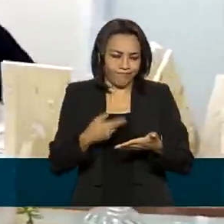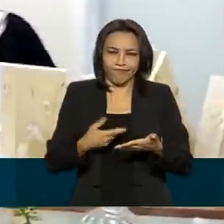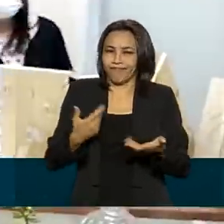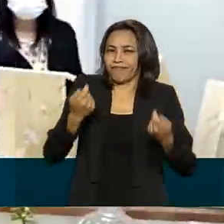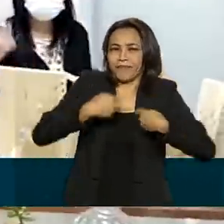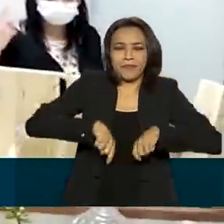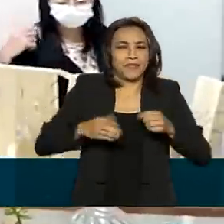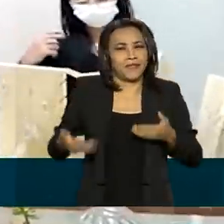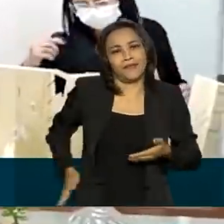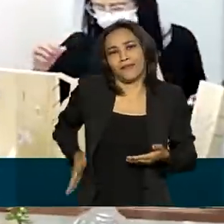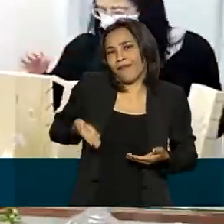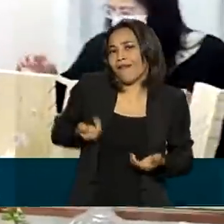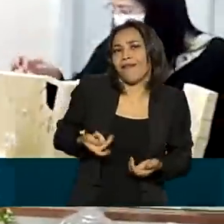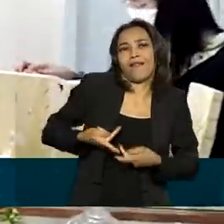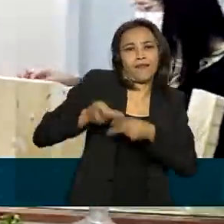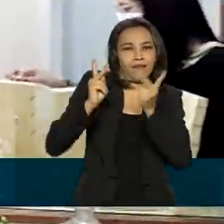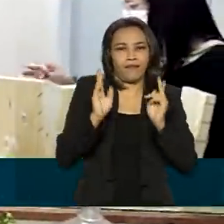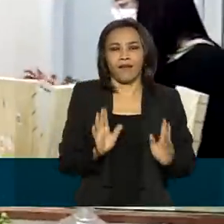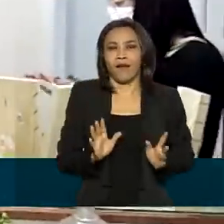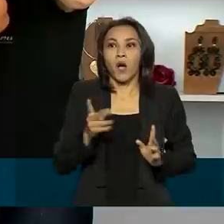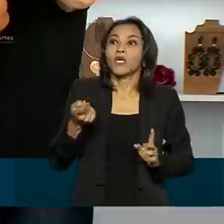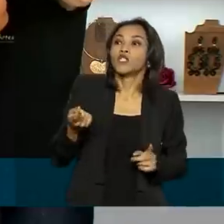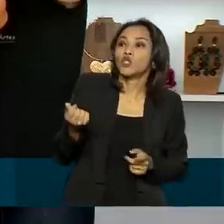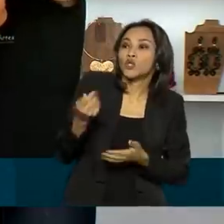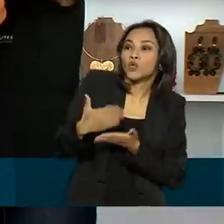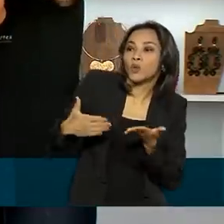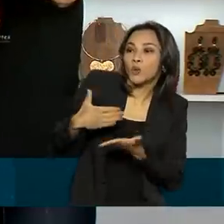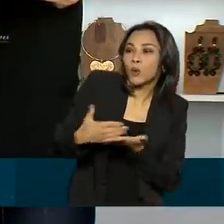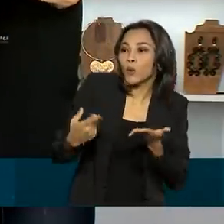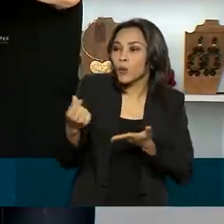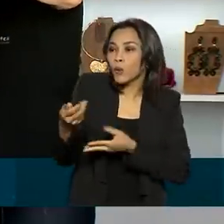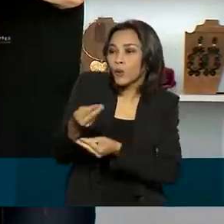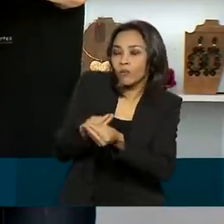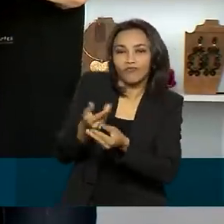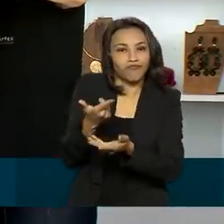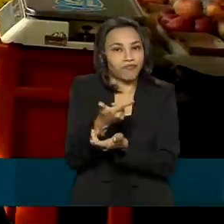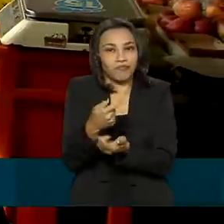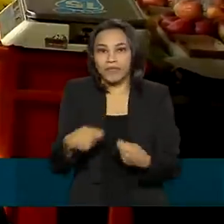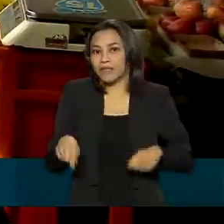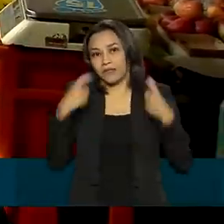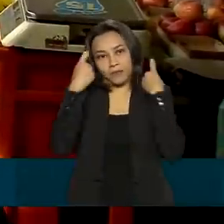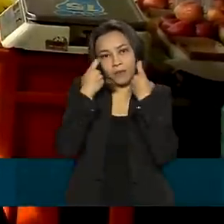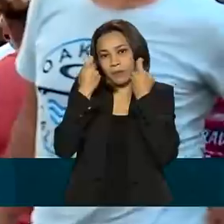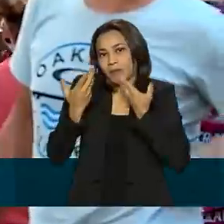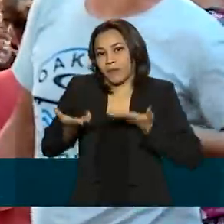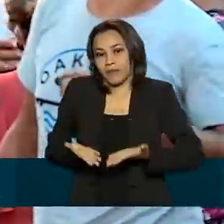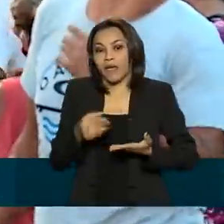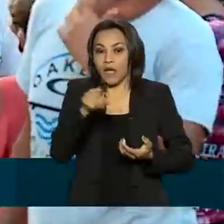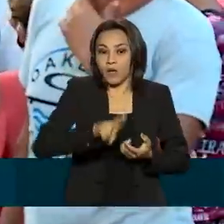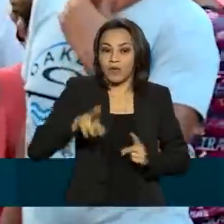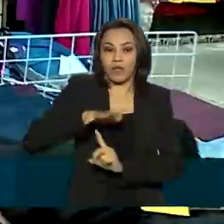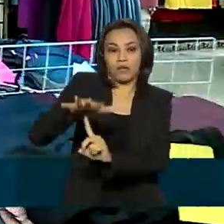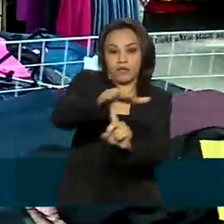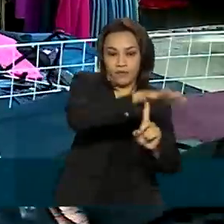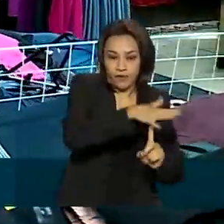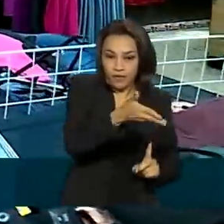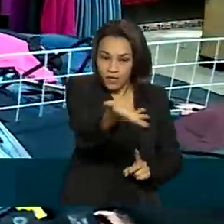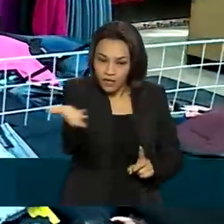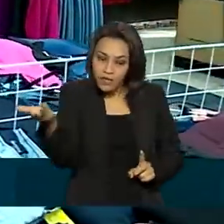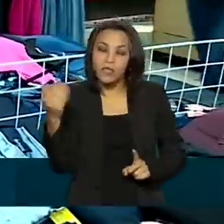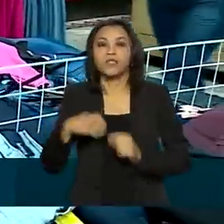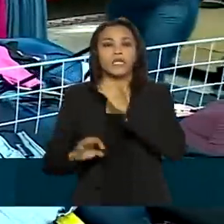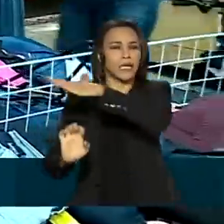preocupação da pessoa não ter troco. Ele é usado no comércio, nas feiras, nos camelôs, por